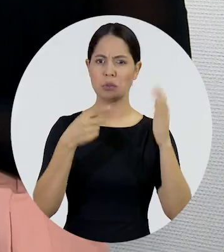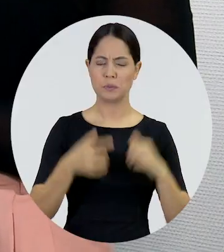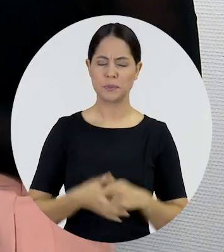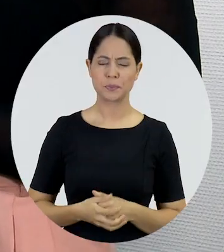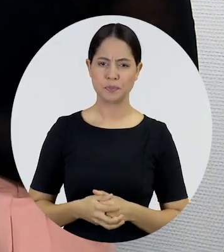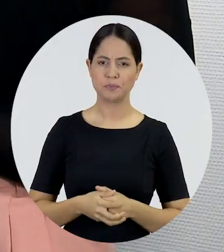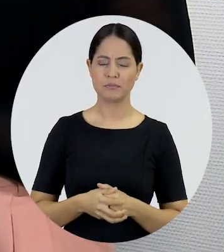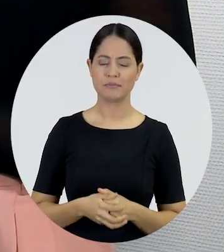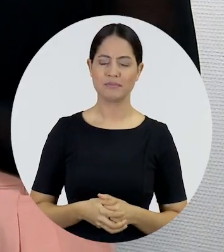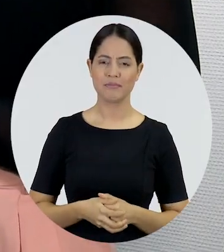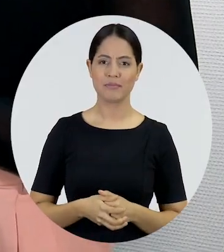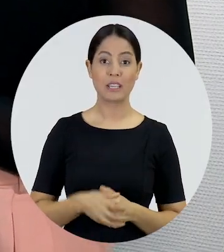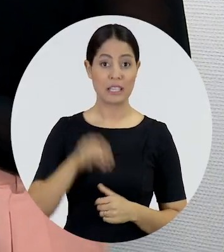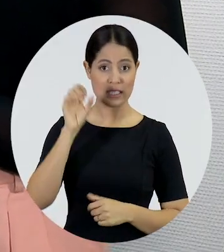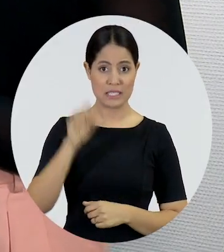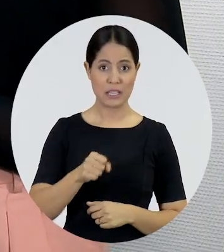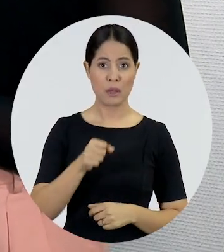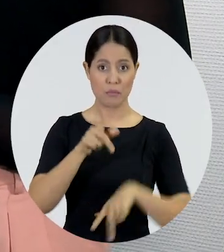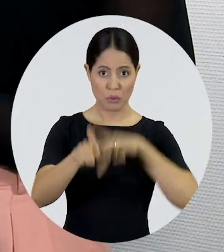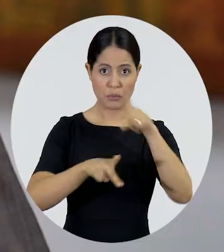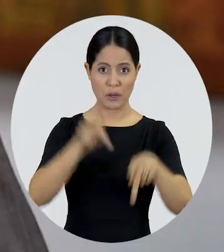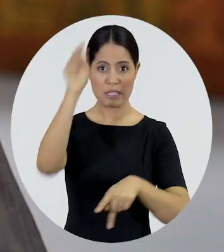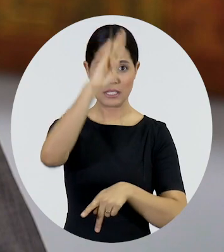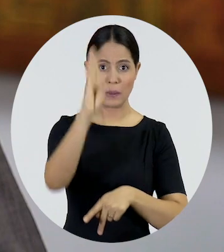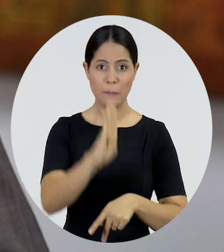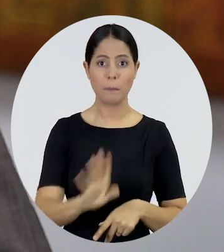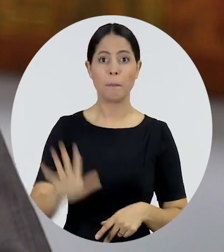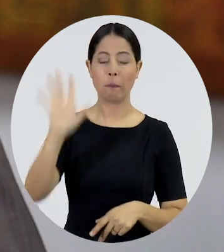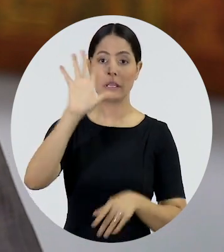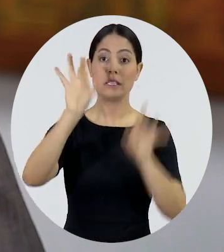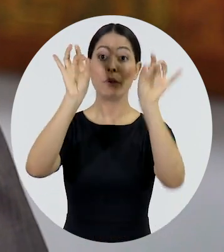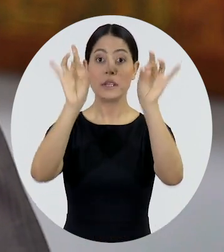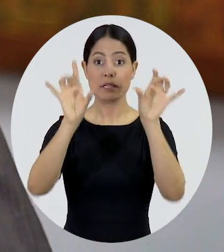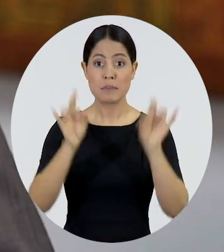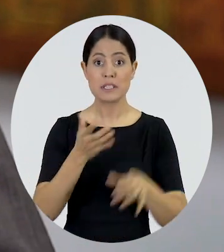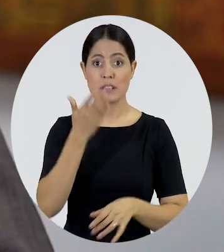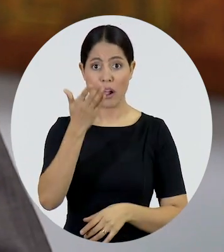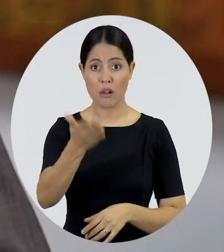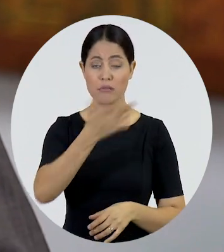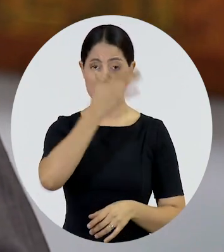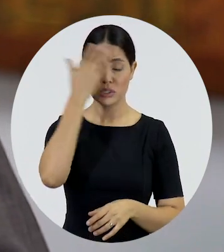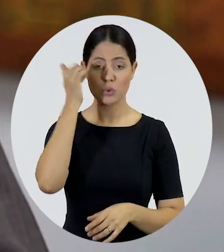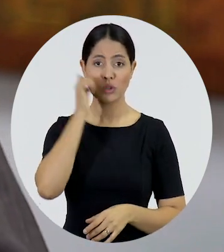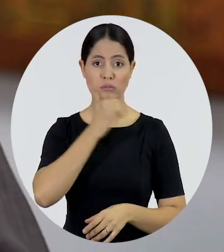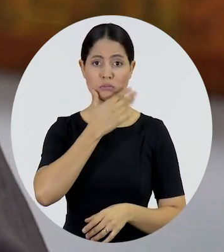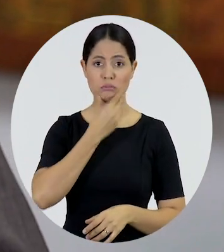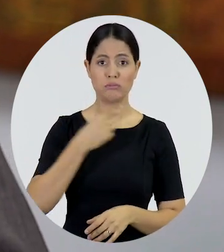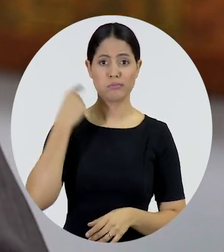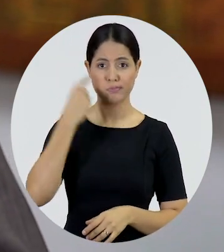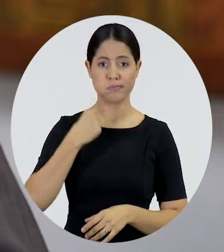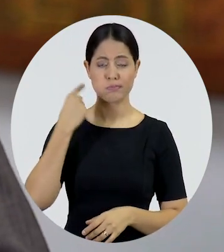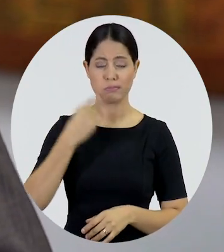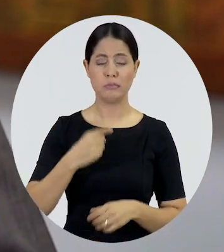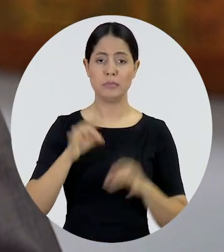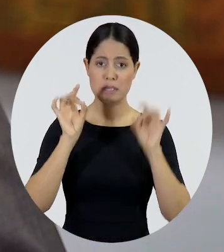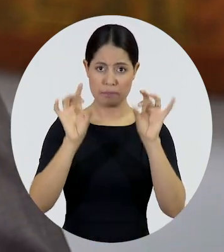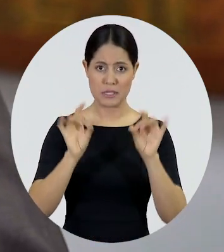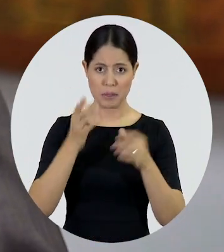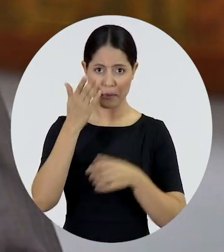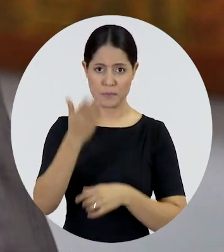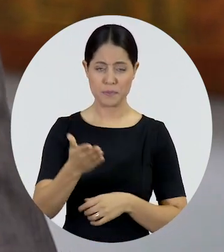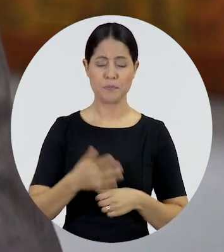Certamente. Quero me dirigir a todo o povo brasileiro, em especial aos colegas advogados e advogadas,